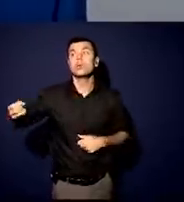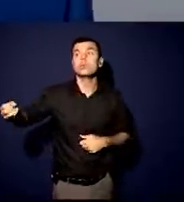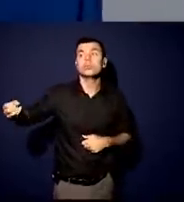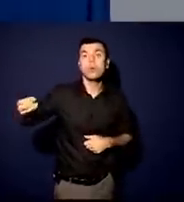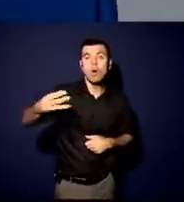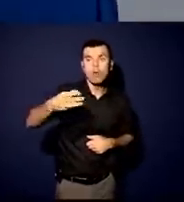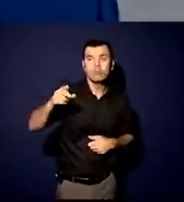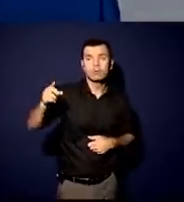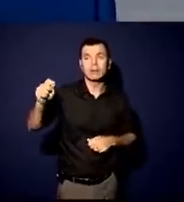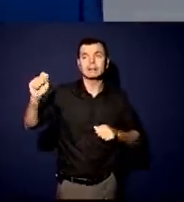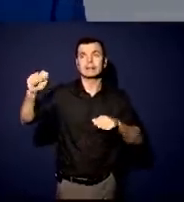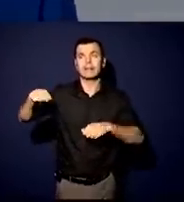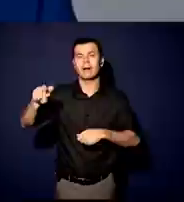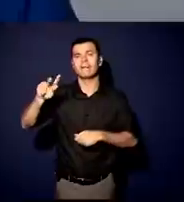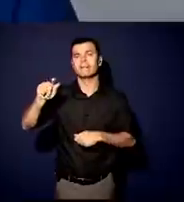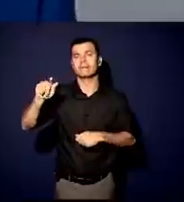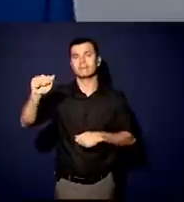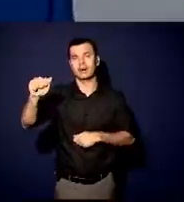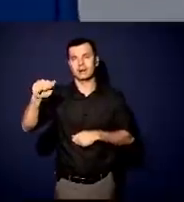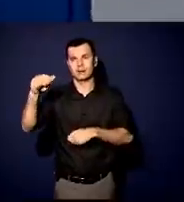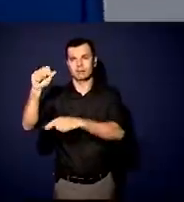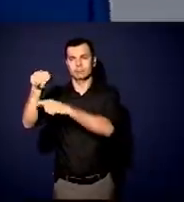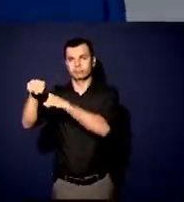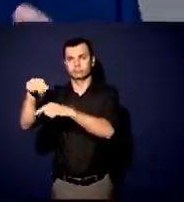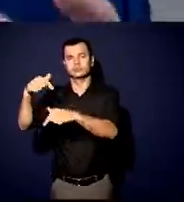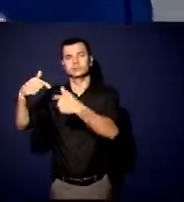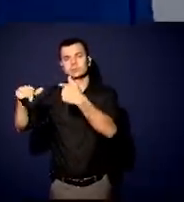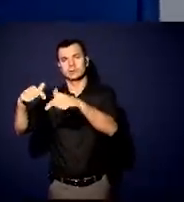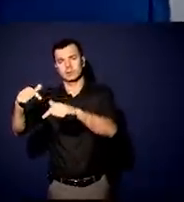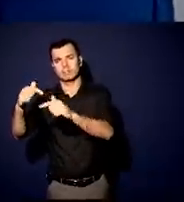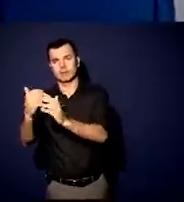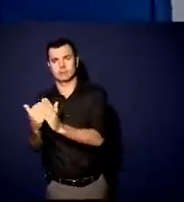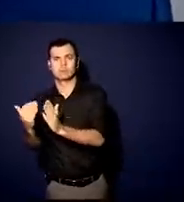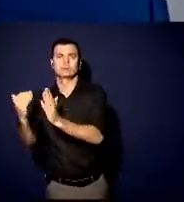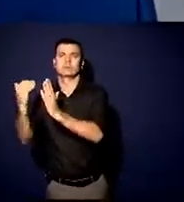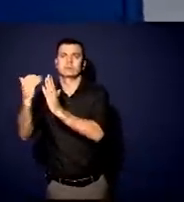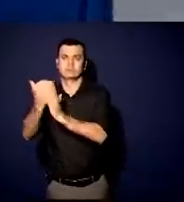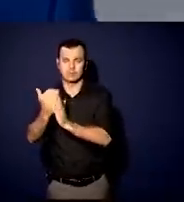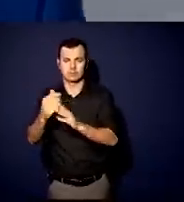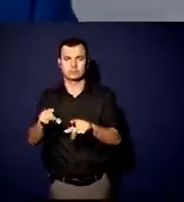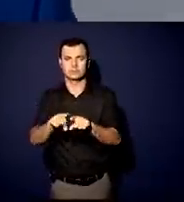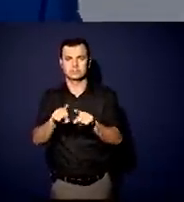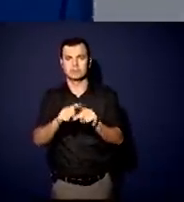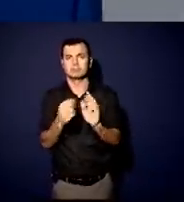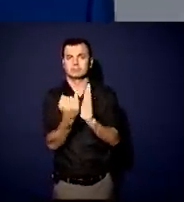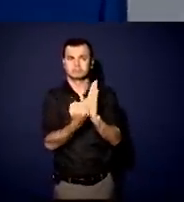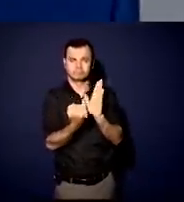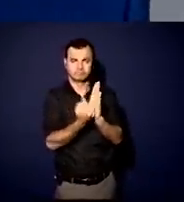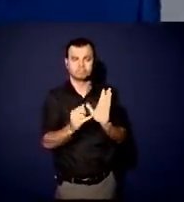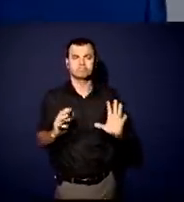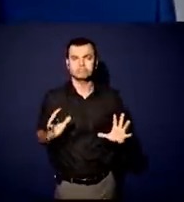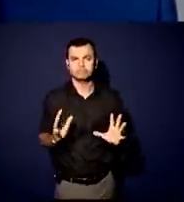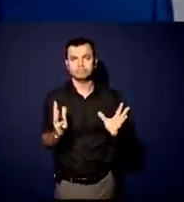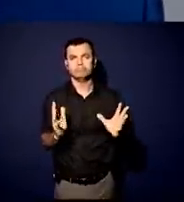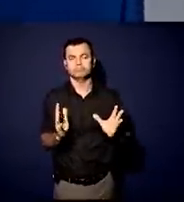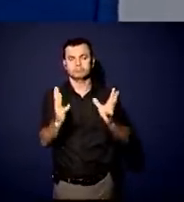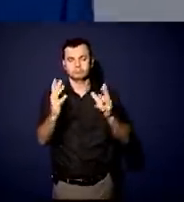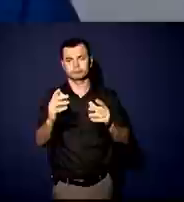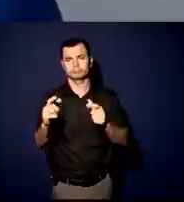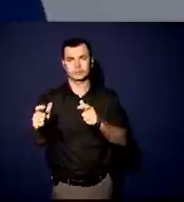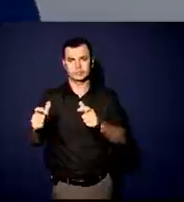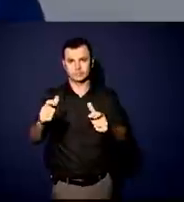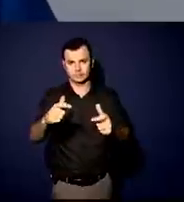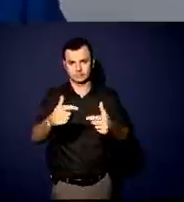aproveitamento do fundo de canal, a lógica do porto indústria, muito incentivo tributário para a gente ter ali uma zona de processamento de